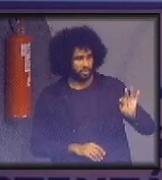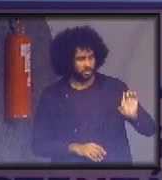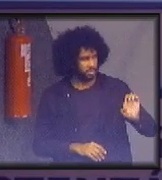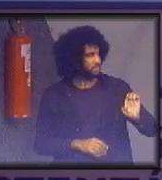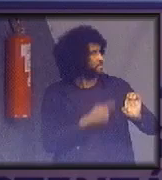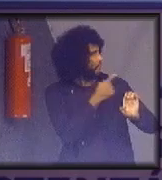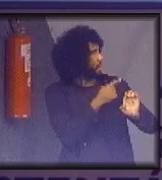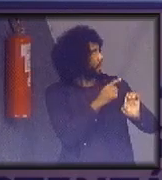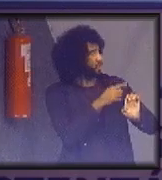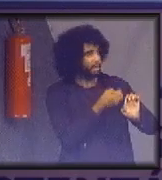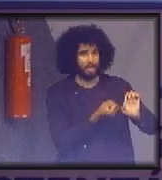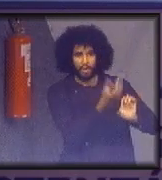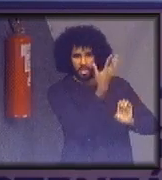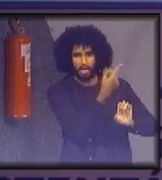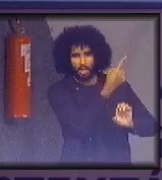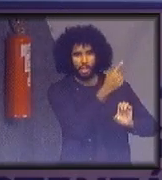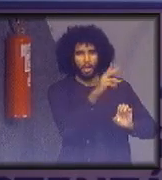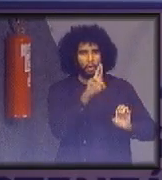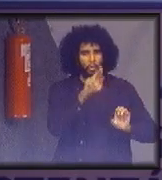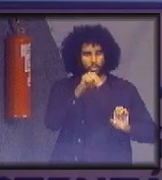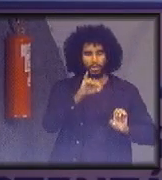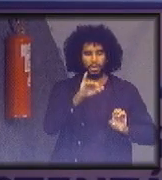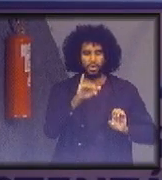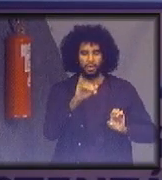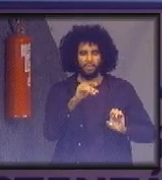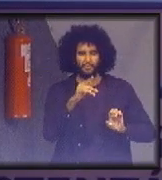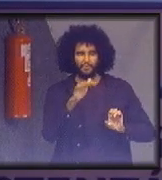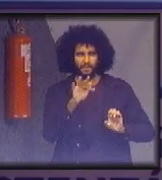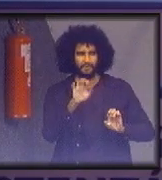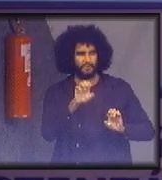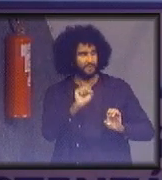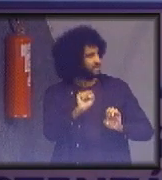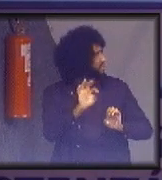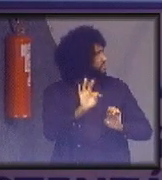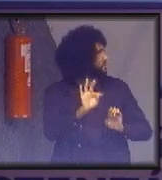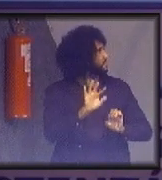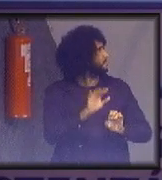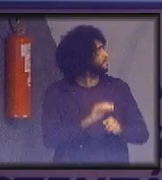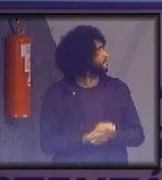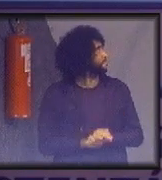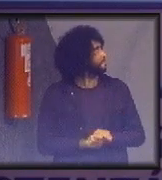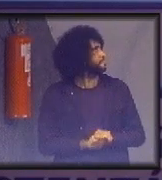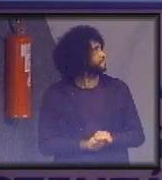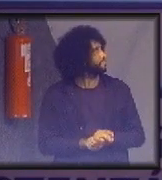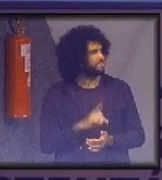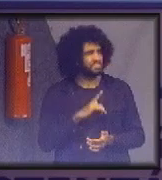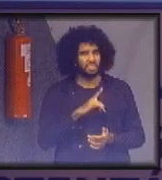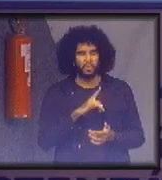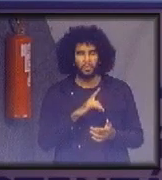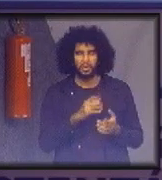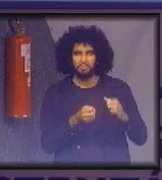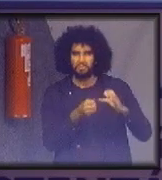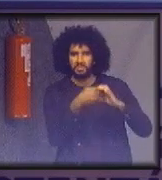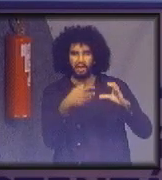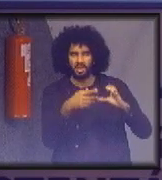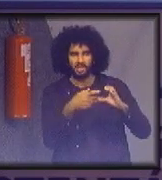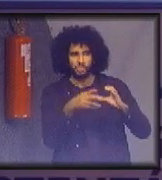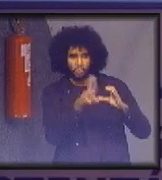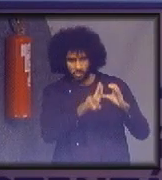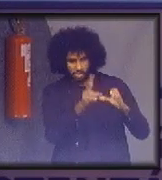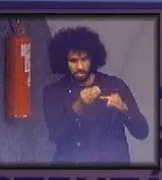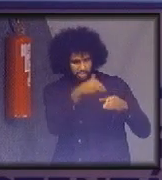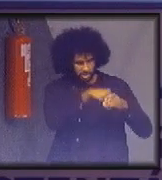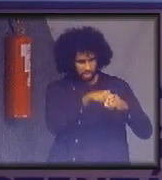É uma fonte de diagramação de caracteres do computador que